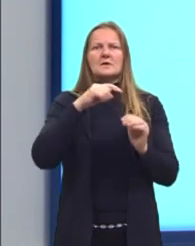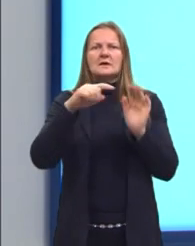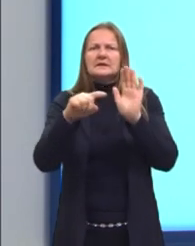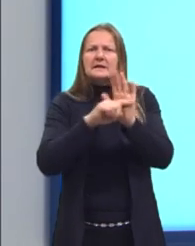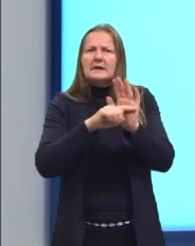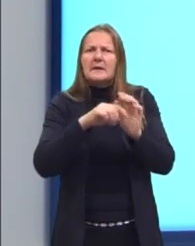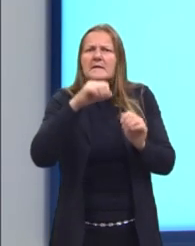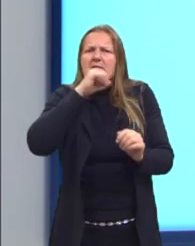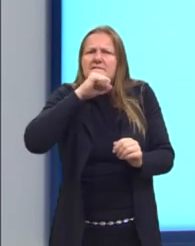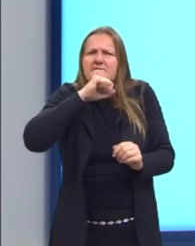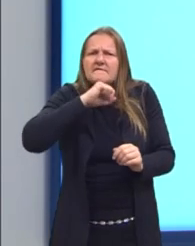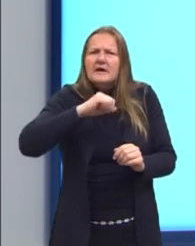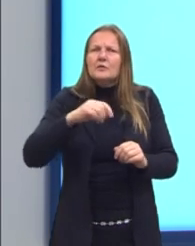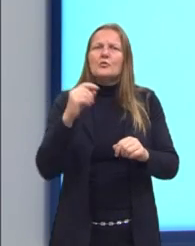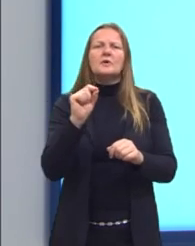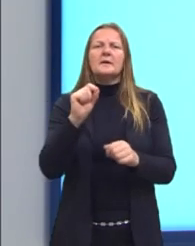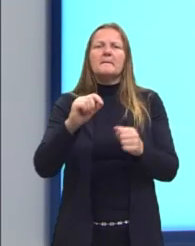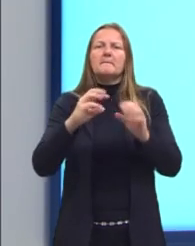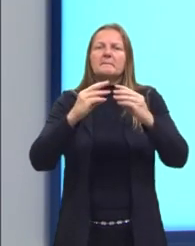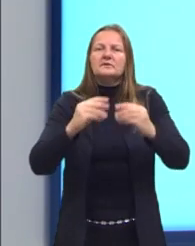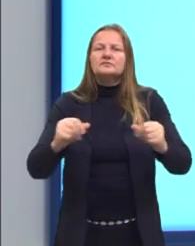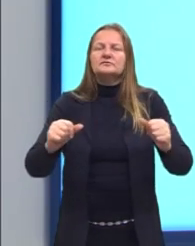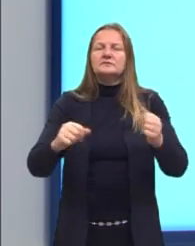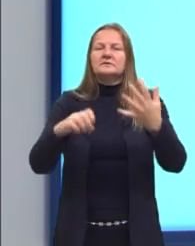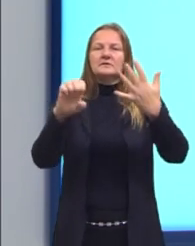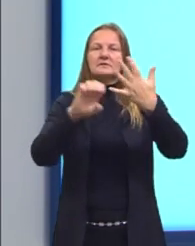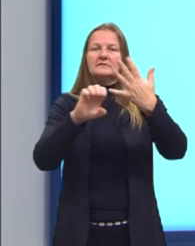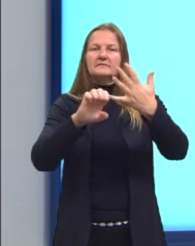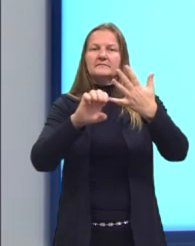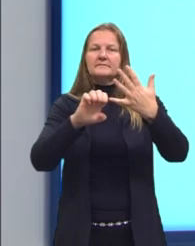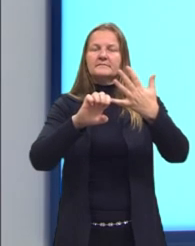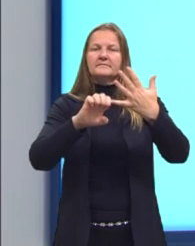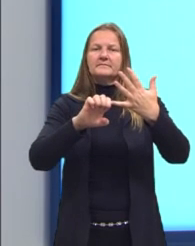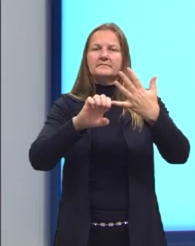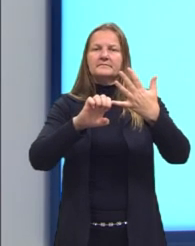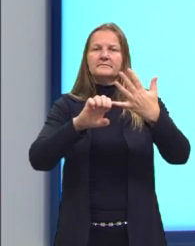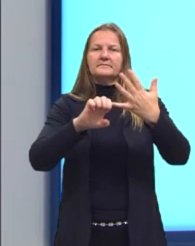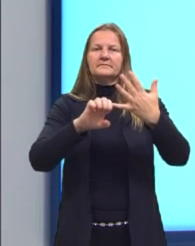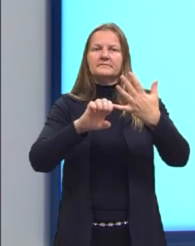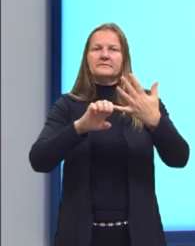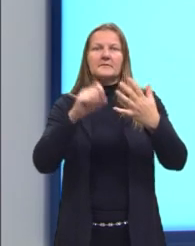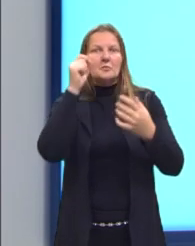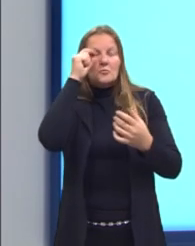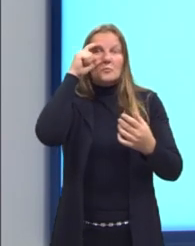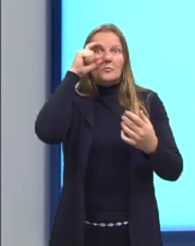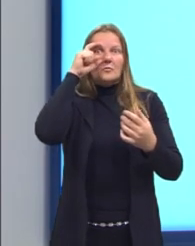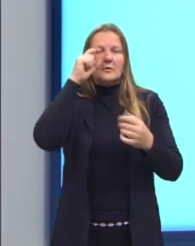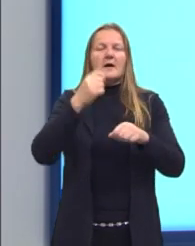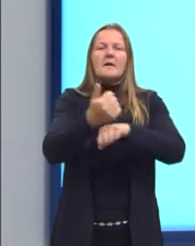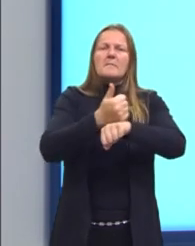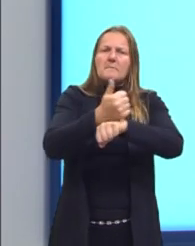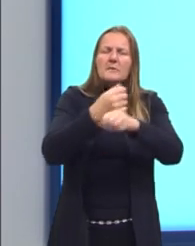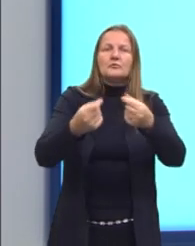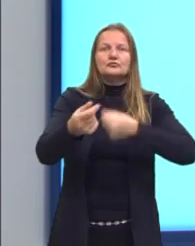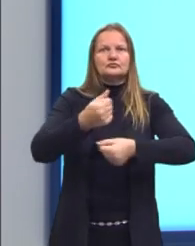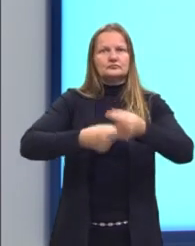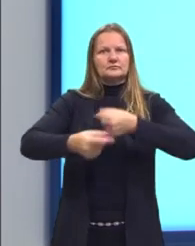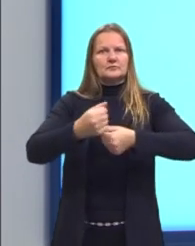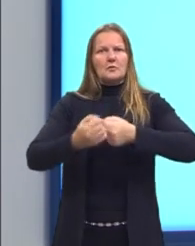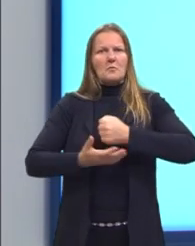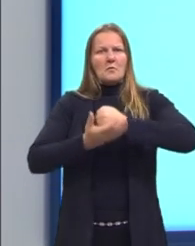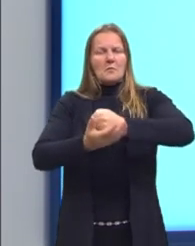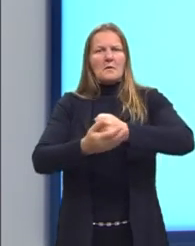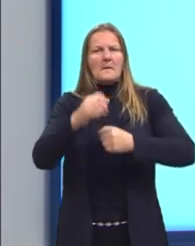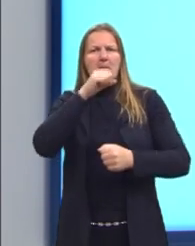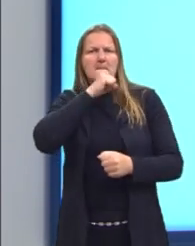envelhecimento da população. E letra E. Alerta os economistas sobre as contribuições